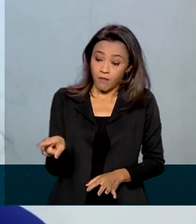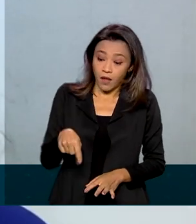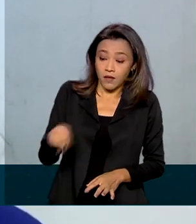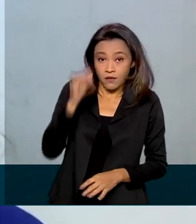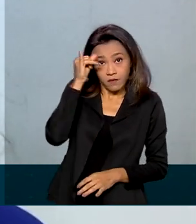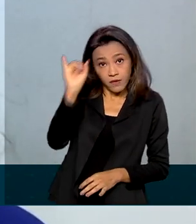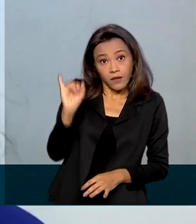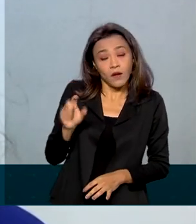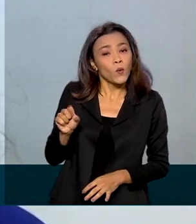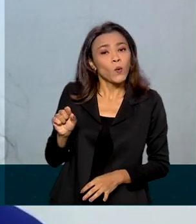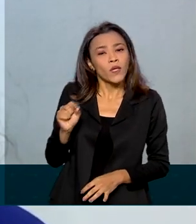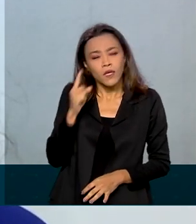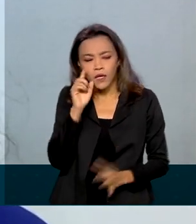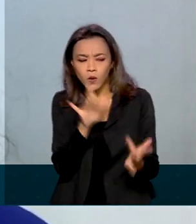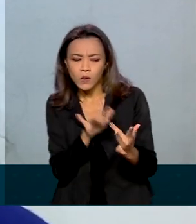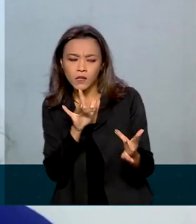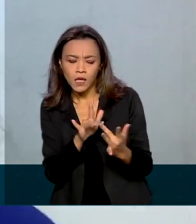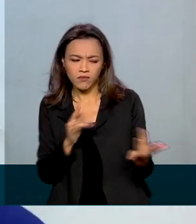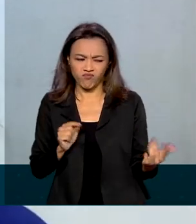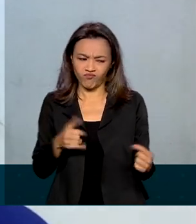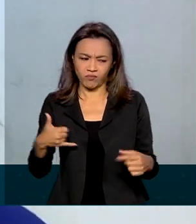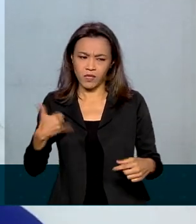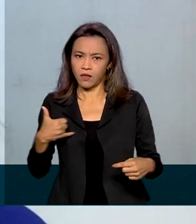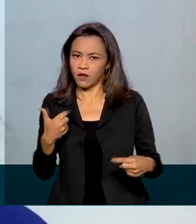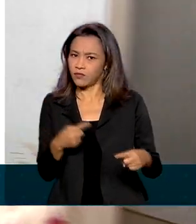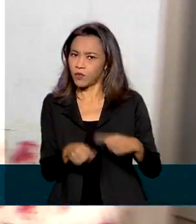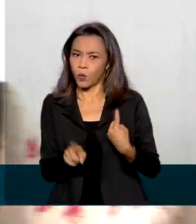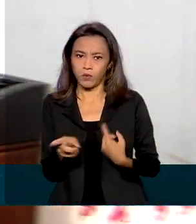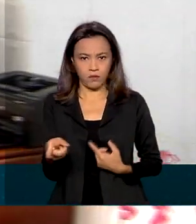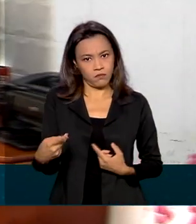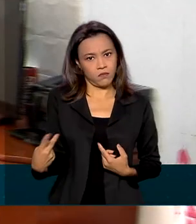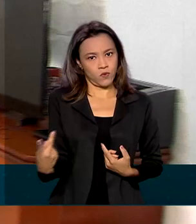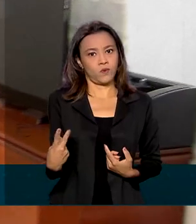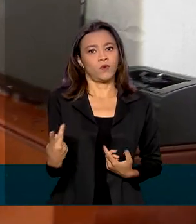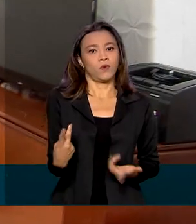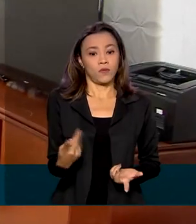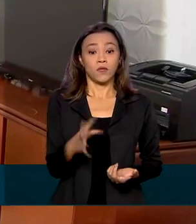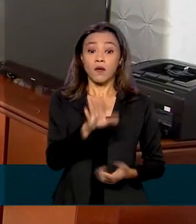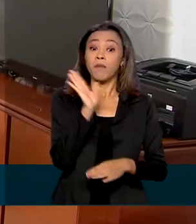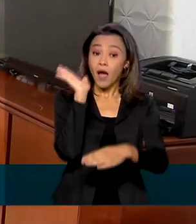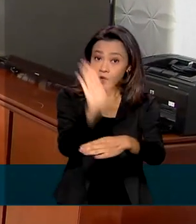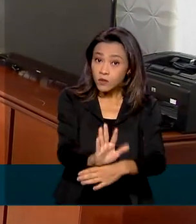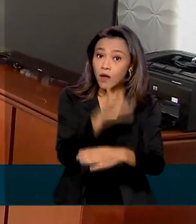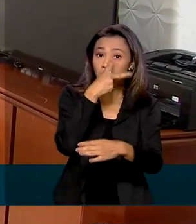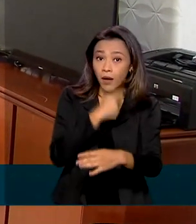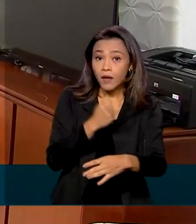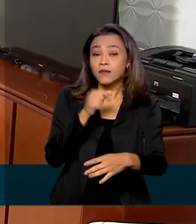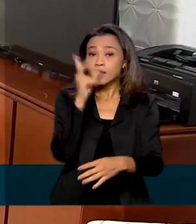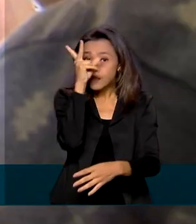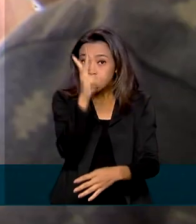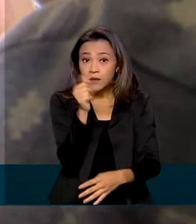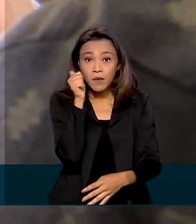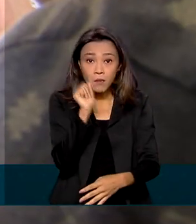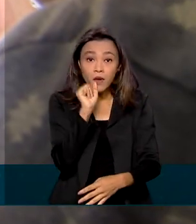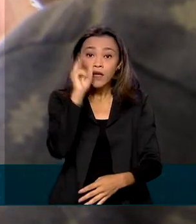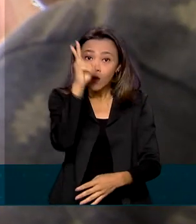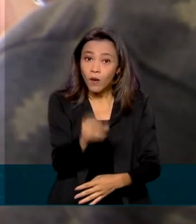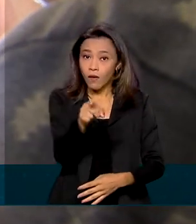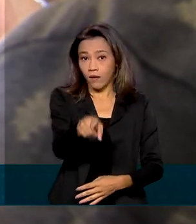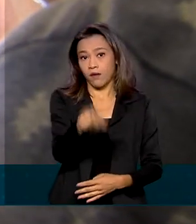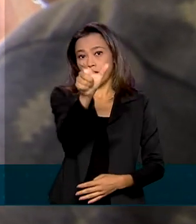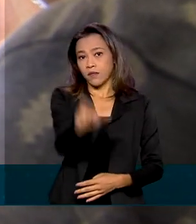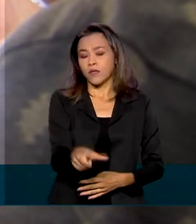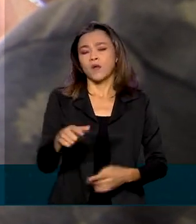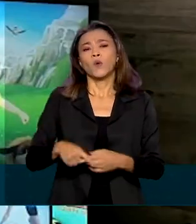coisas que não é apropriado para a faixa etária. Para ajudar pais como a Tatiana, o Ministério da Justiça e Segurança